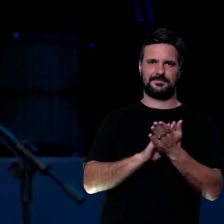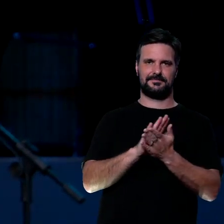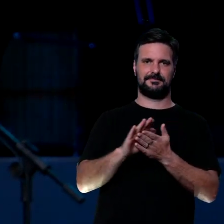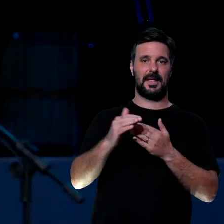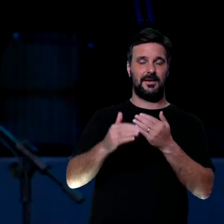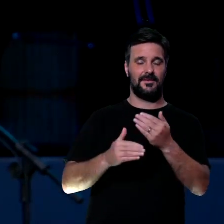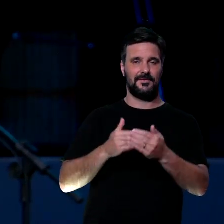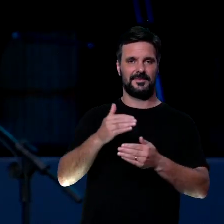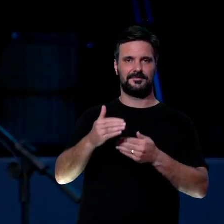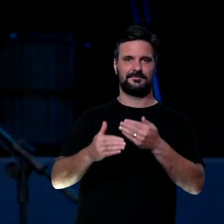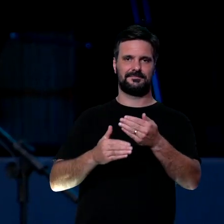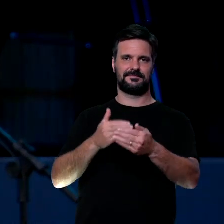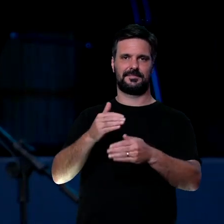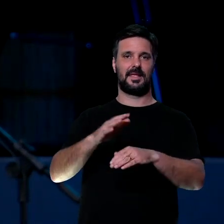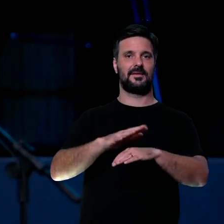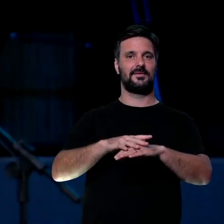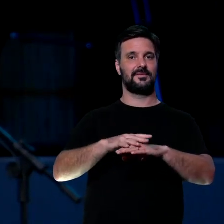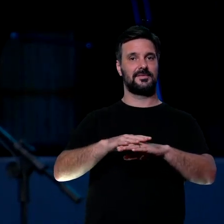vai continuar doente,